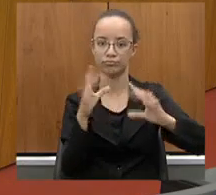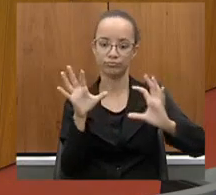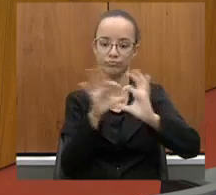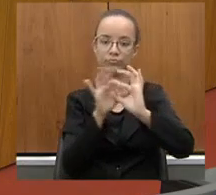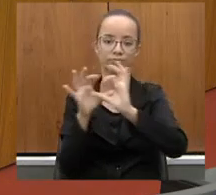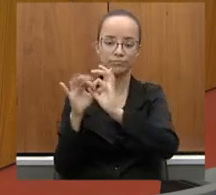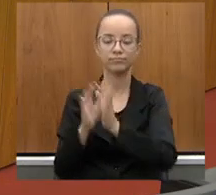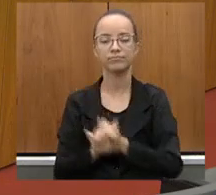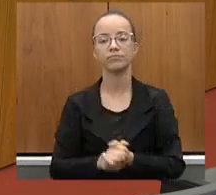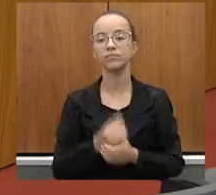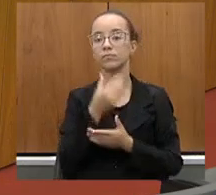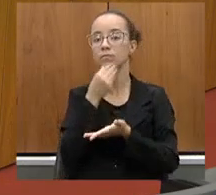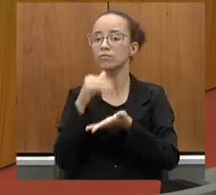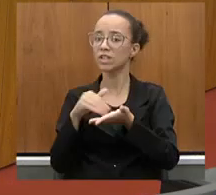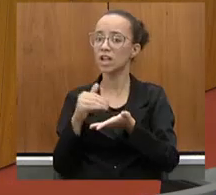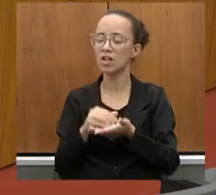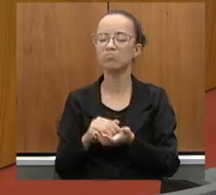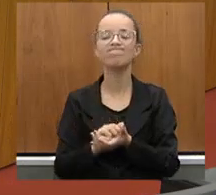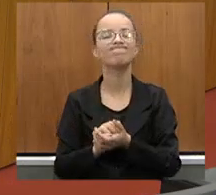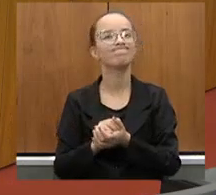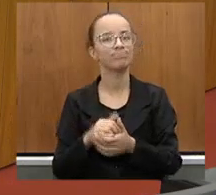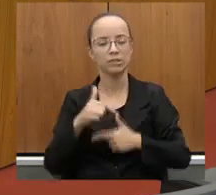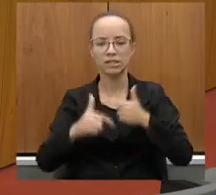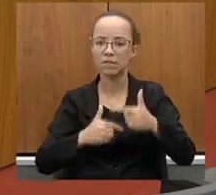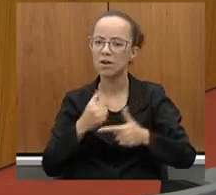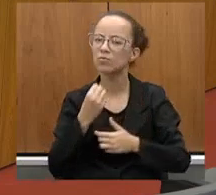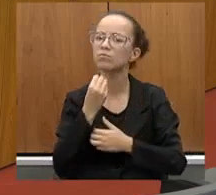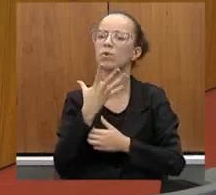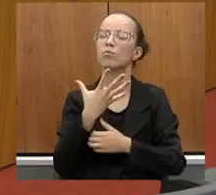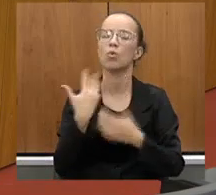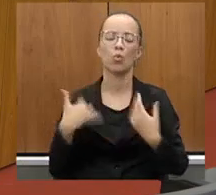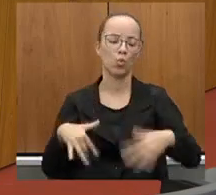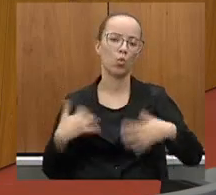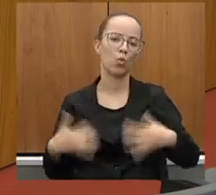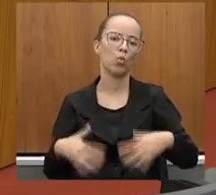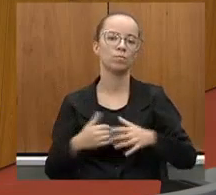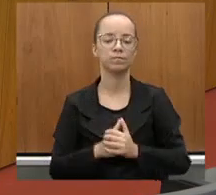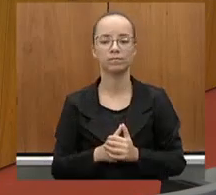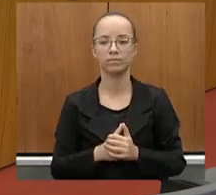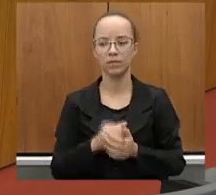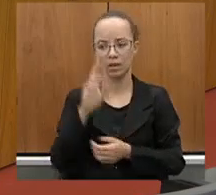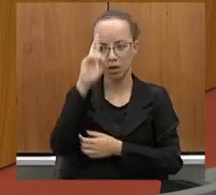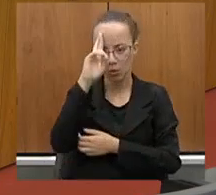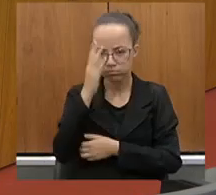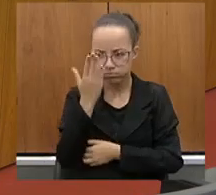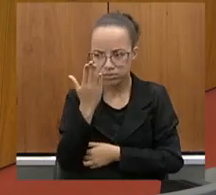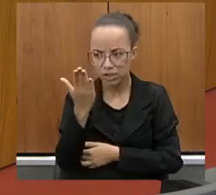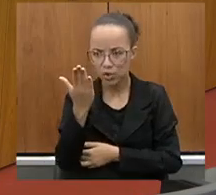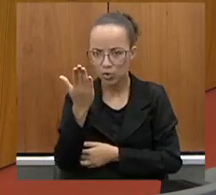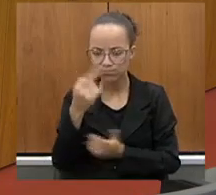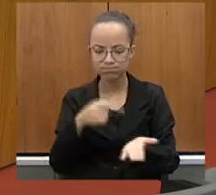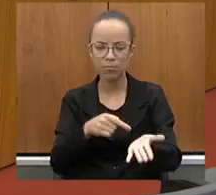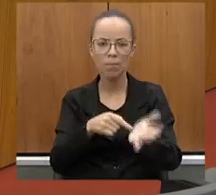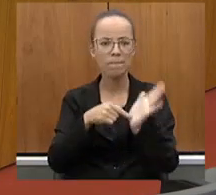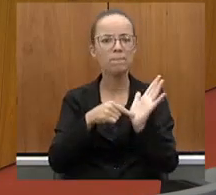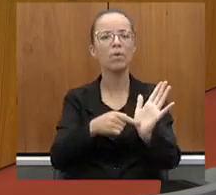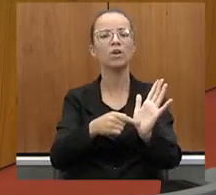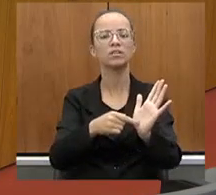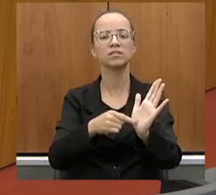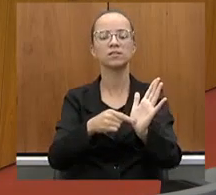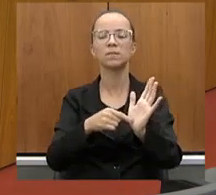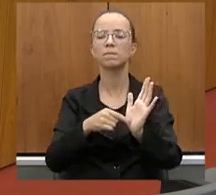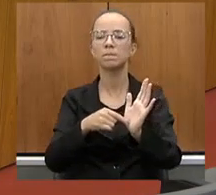Então, secretário, valeu a pena, e como valeu? V. Exª entrega, hoje, acima de tudo, a sua secretaria